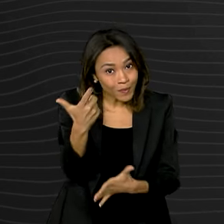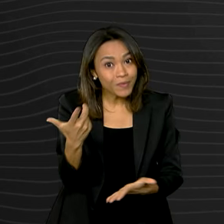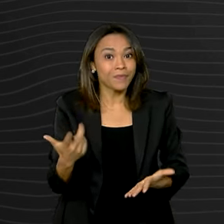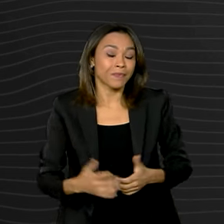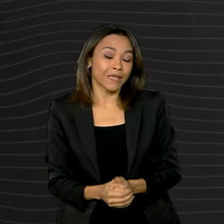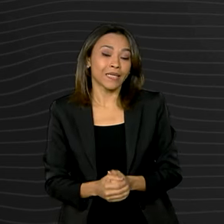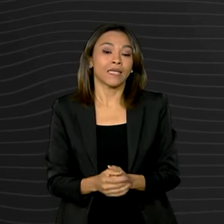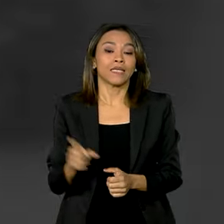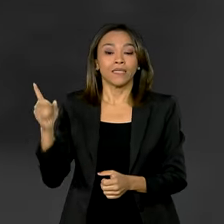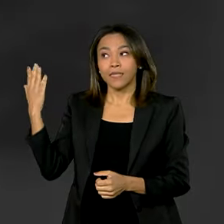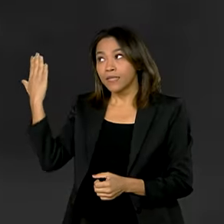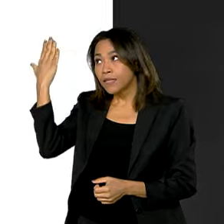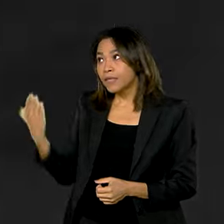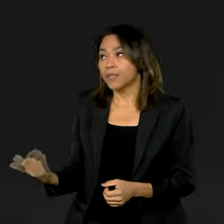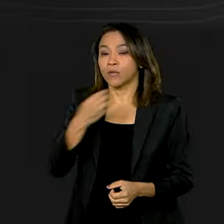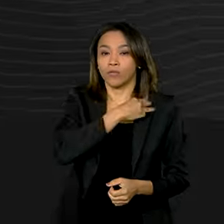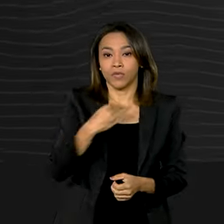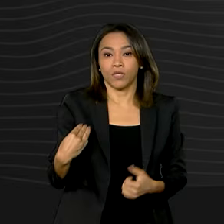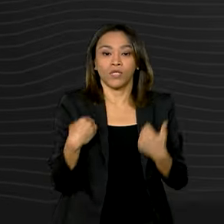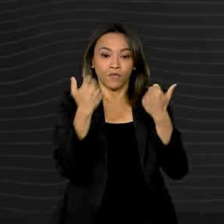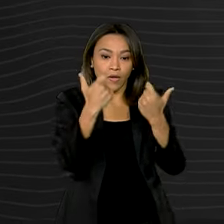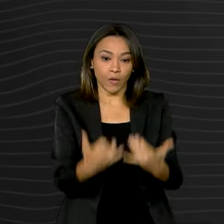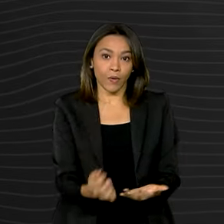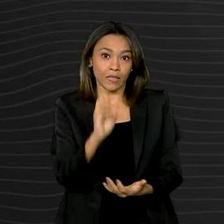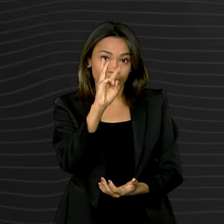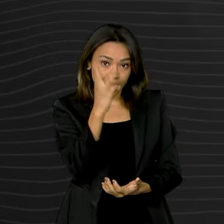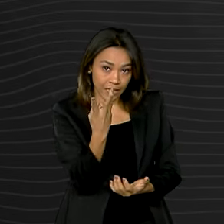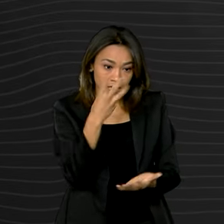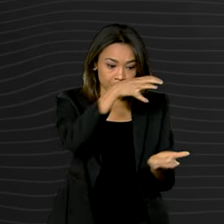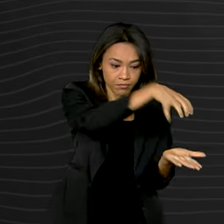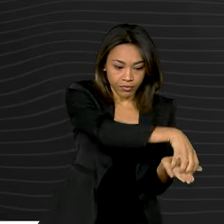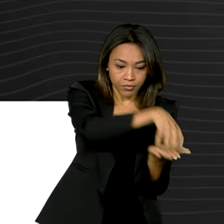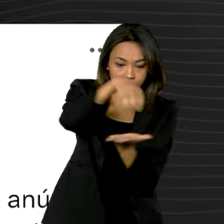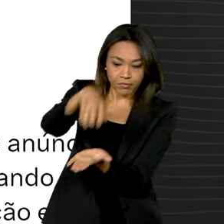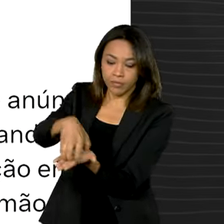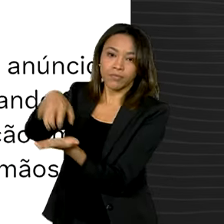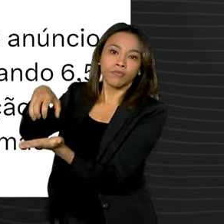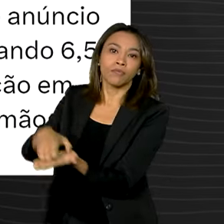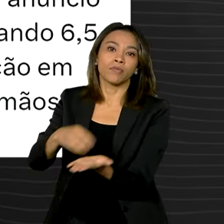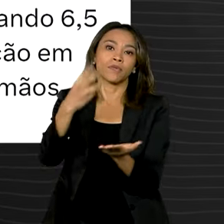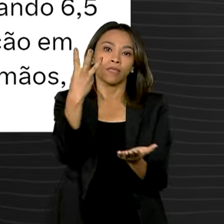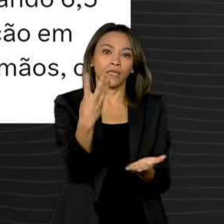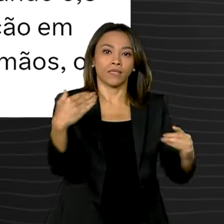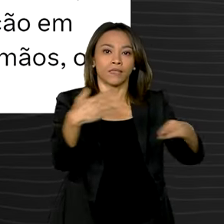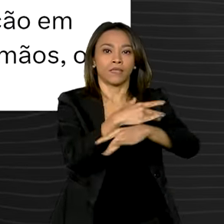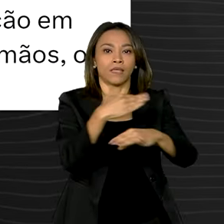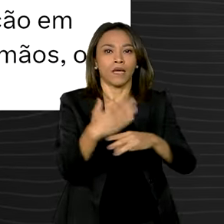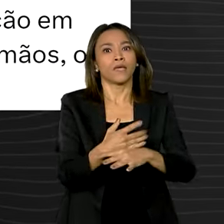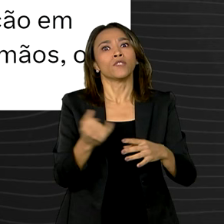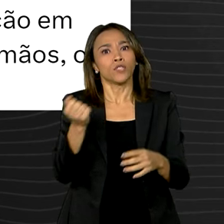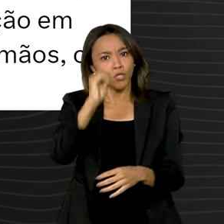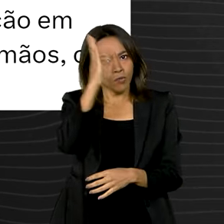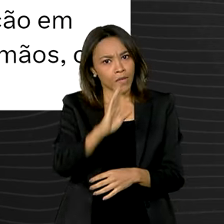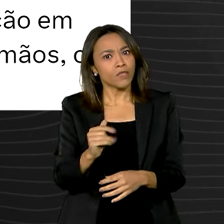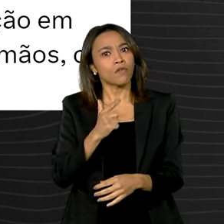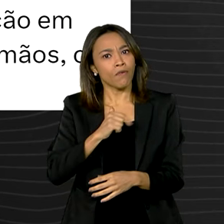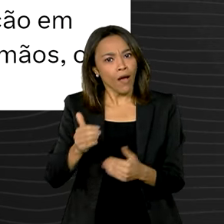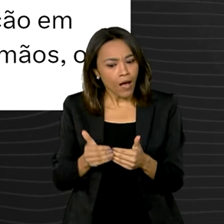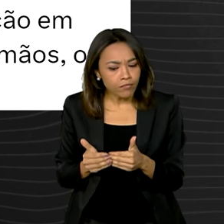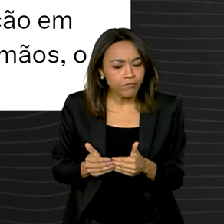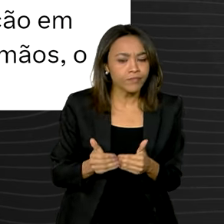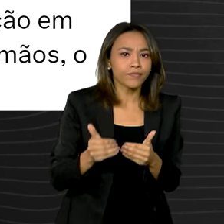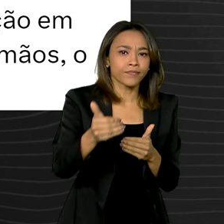Geraldo Alckmin destacou que três novos centros vão ficar em três cidades e que com isso o Brasil vai avançar. E o objetivo